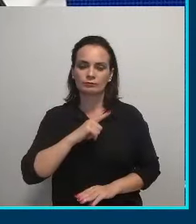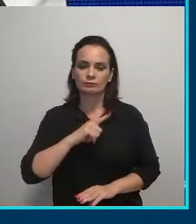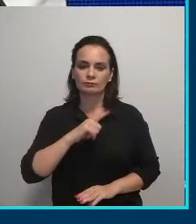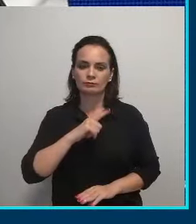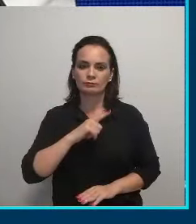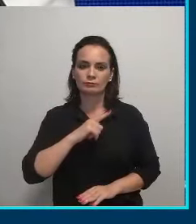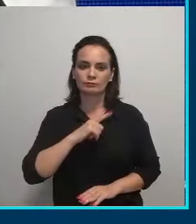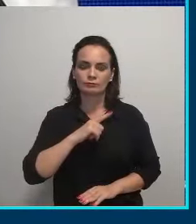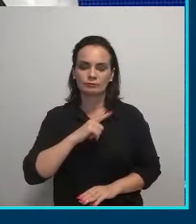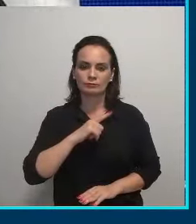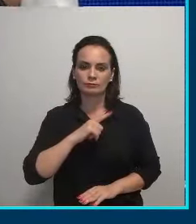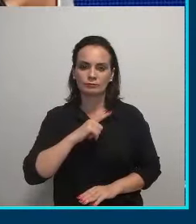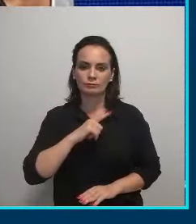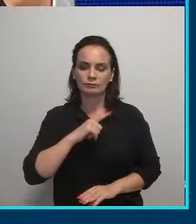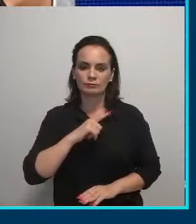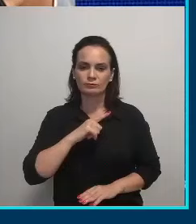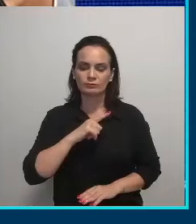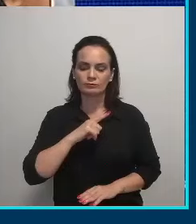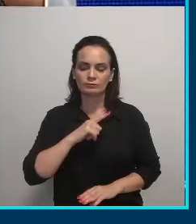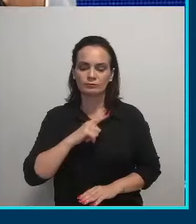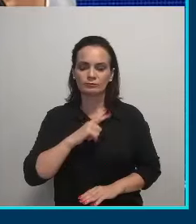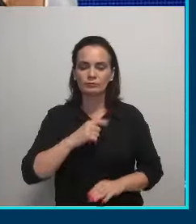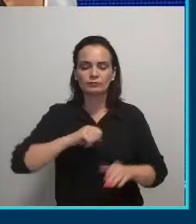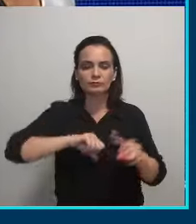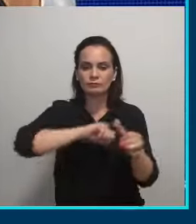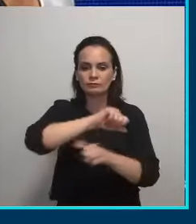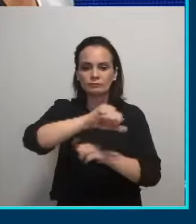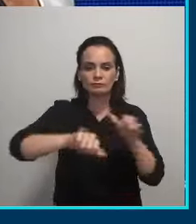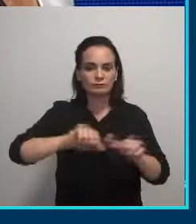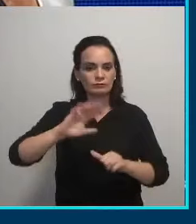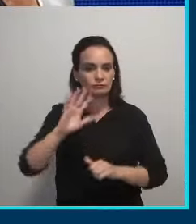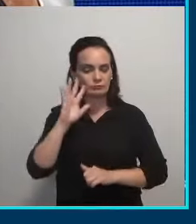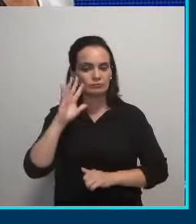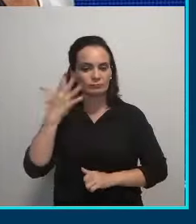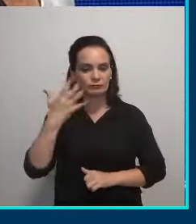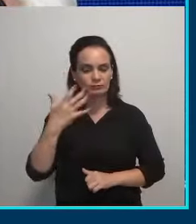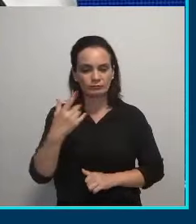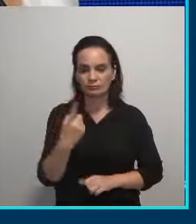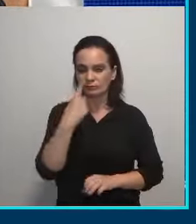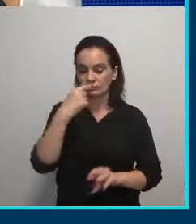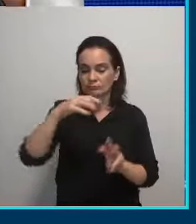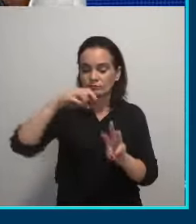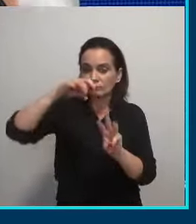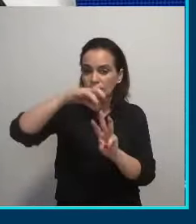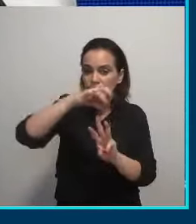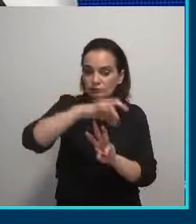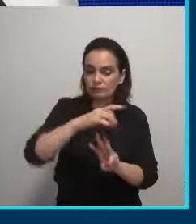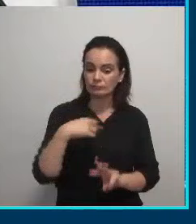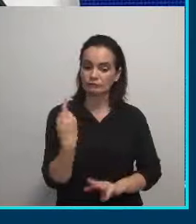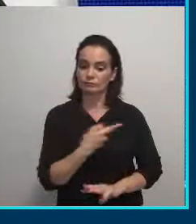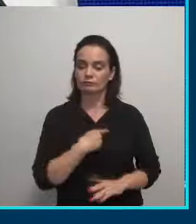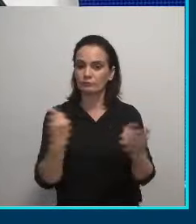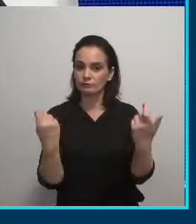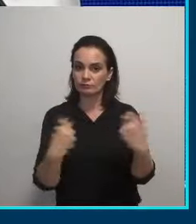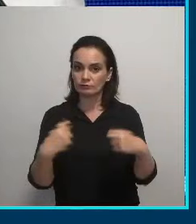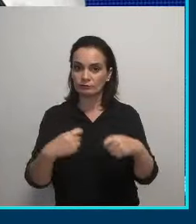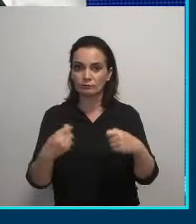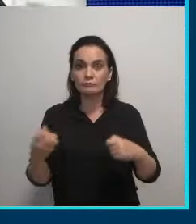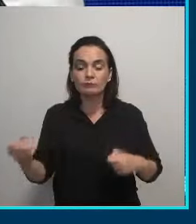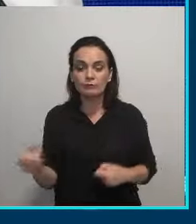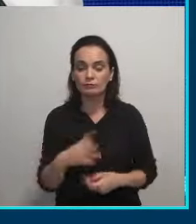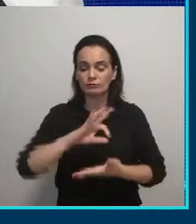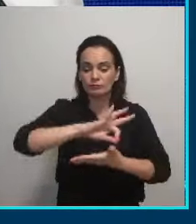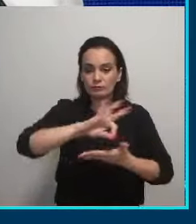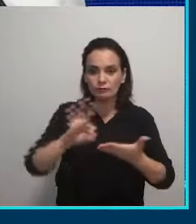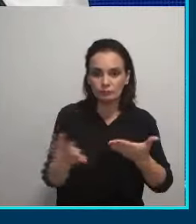grande transformação para acontecer nessa questão da coleta seletiva. A gente precisava desse novo contrato.